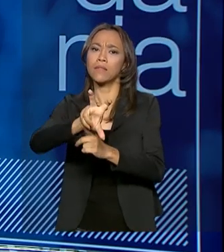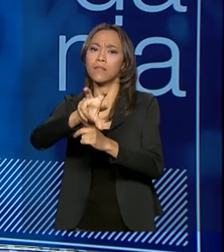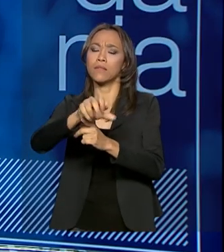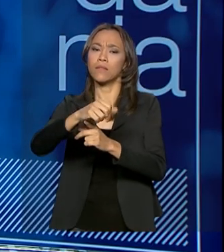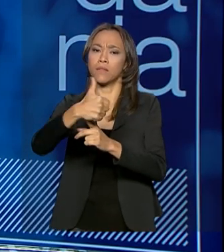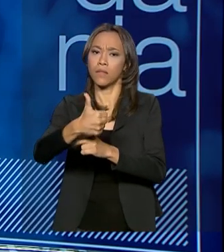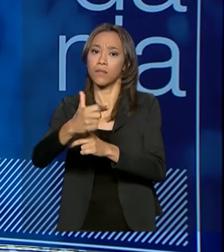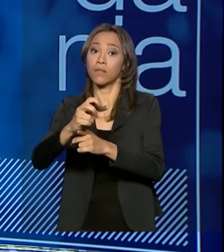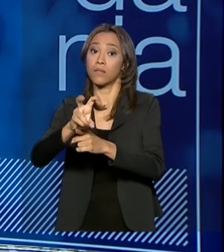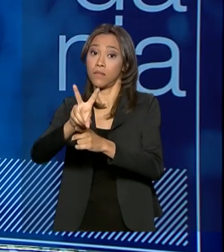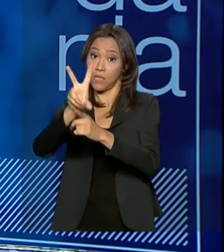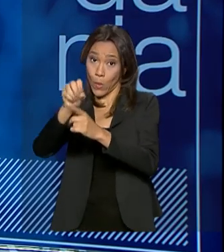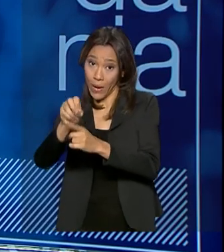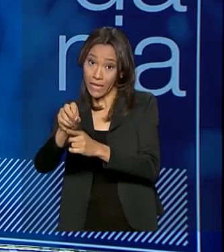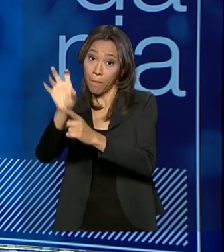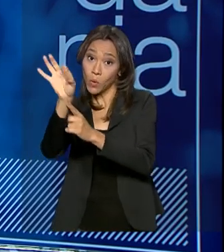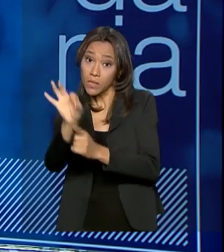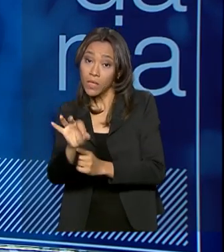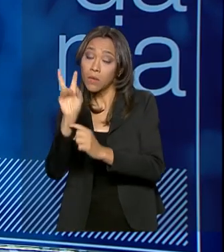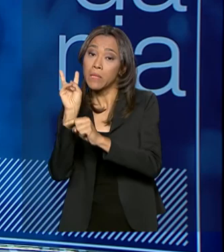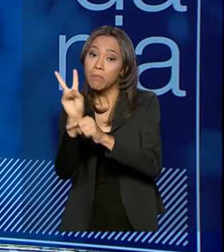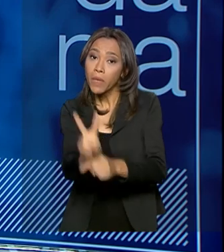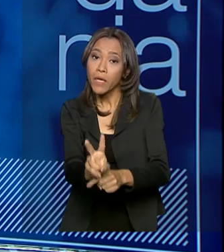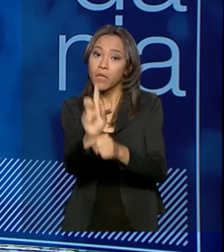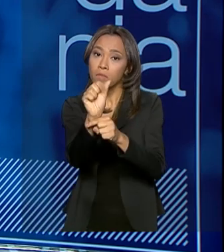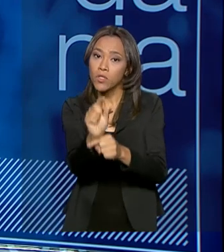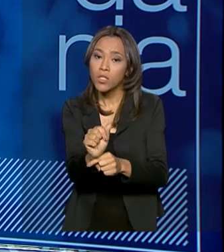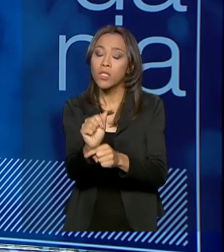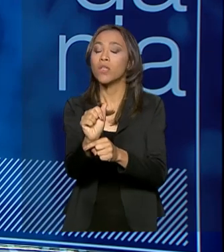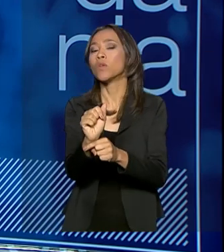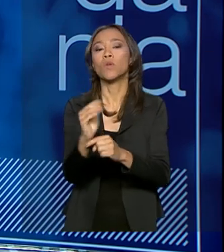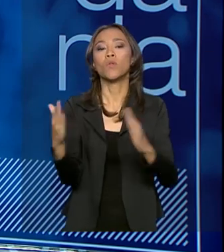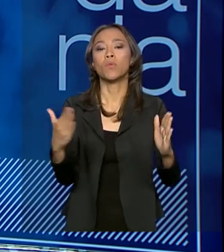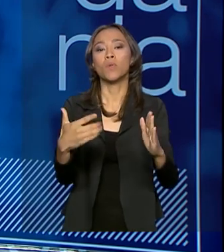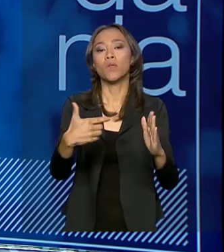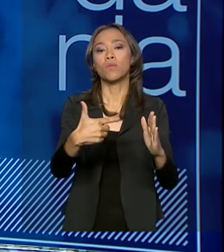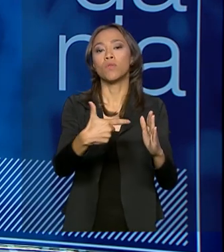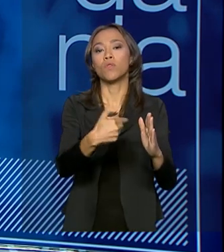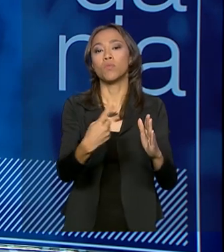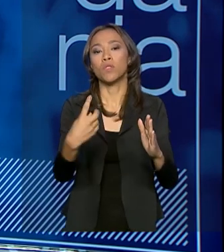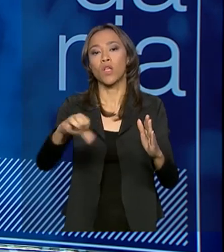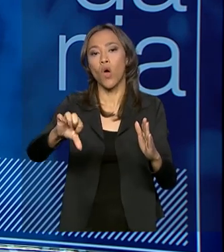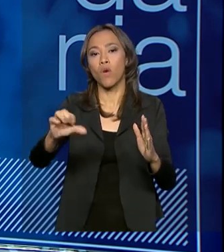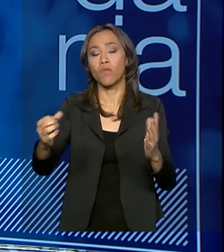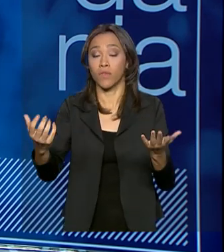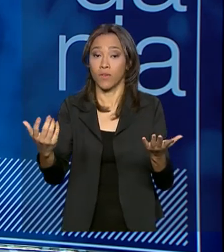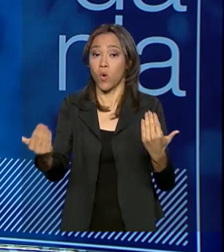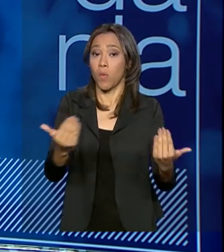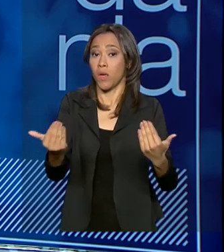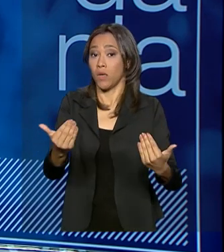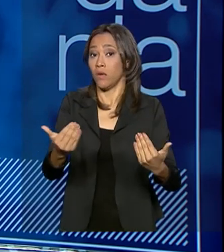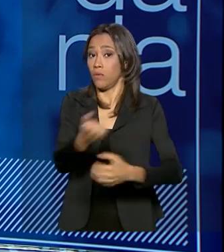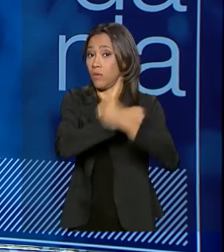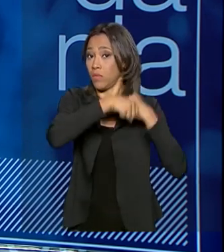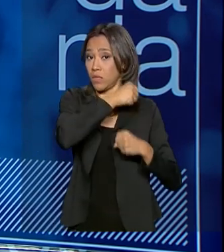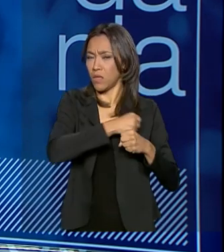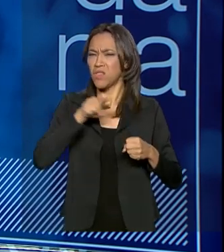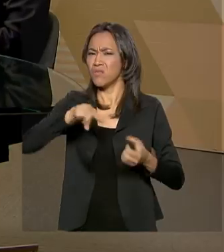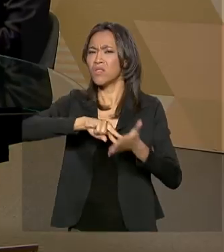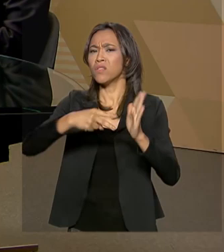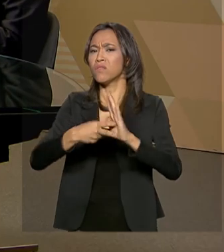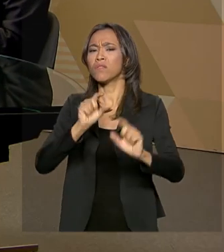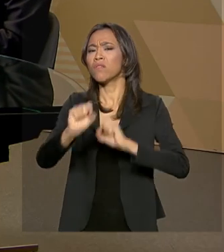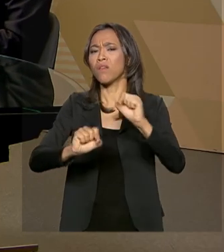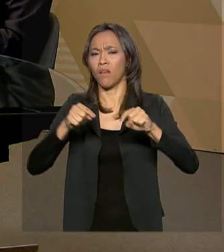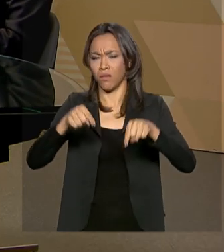a oferta de crédito imobiliário em 2019, os 12 meses, contra 2018. E o que significa isso? O